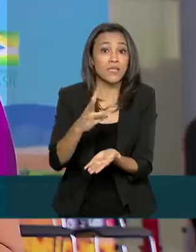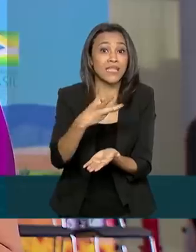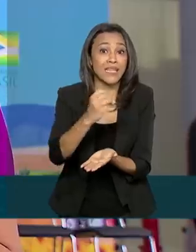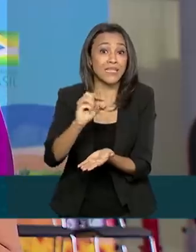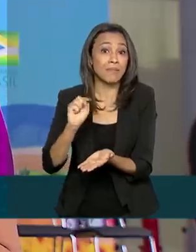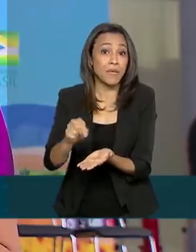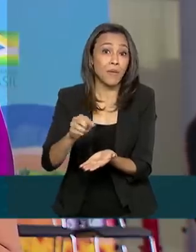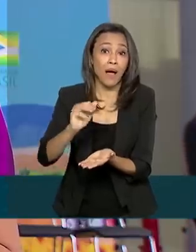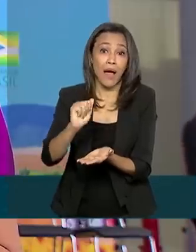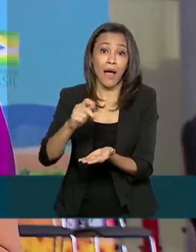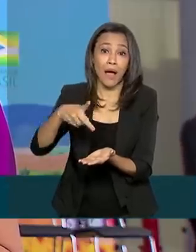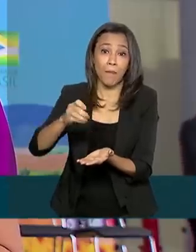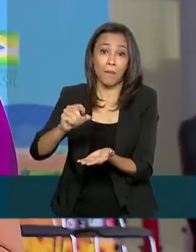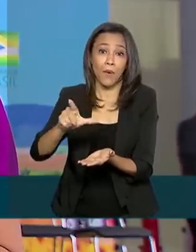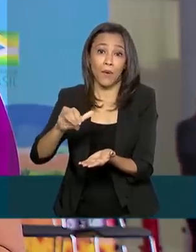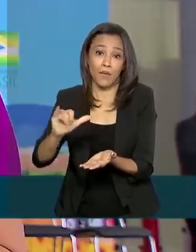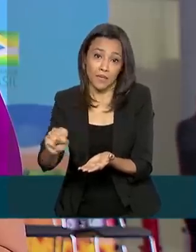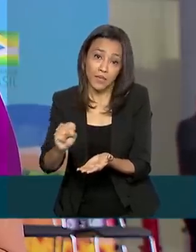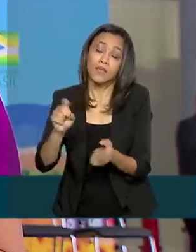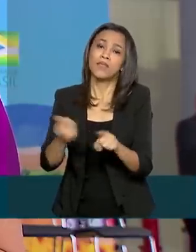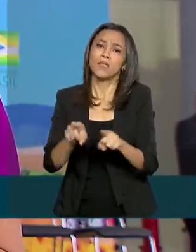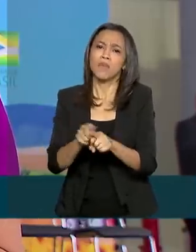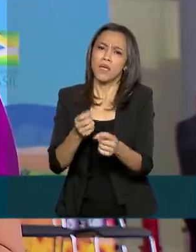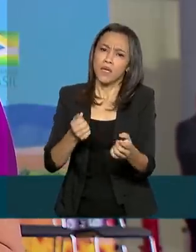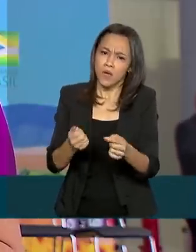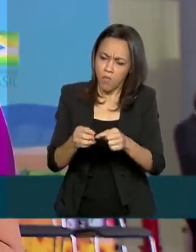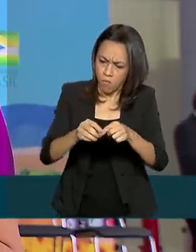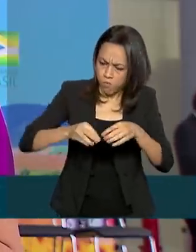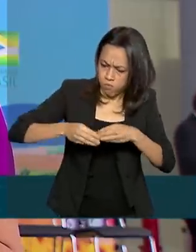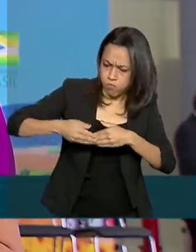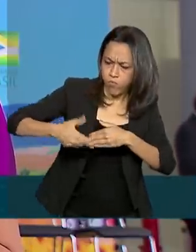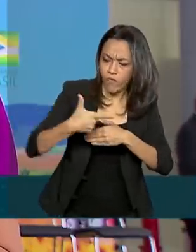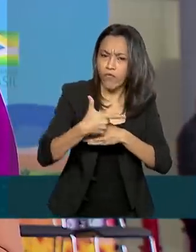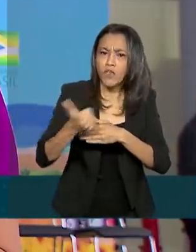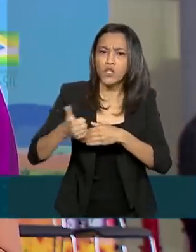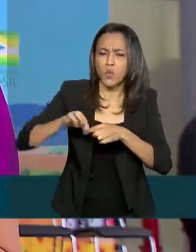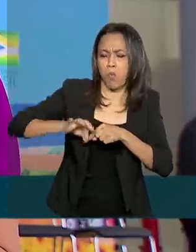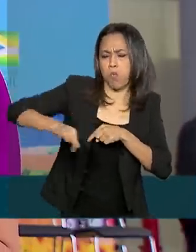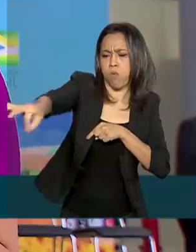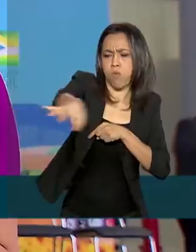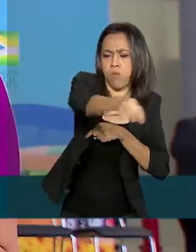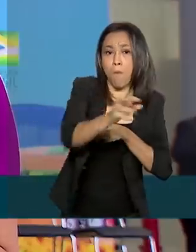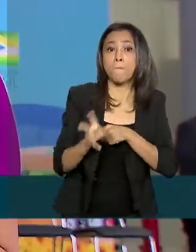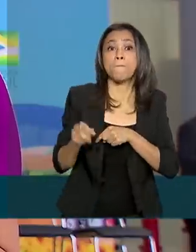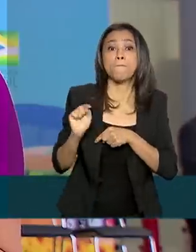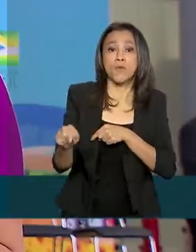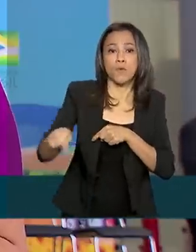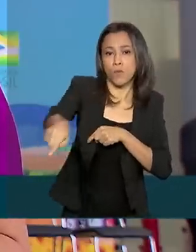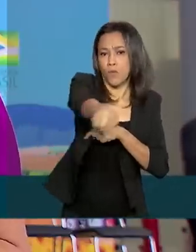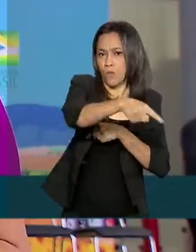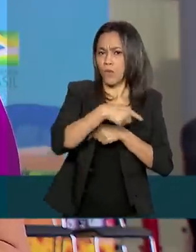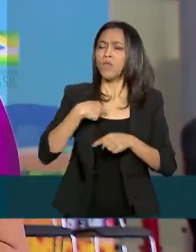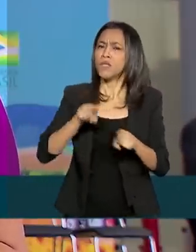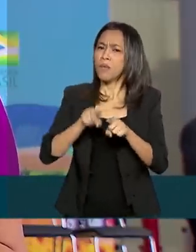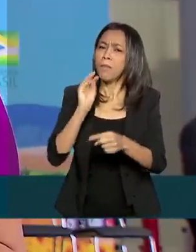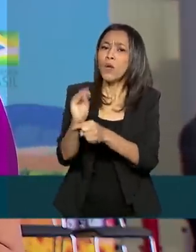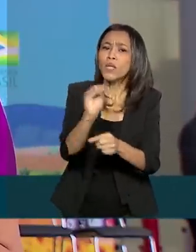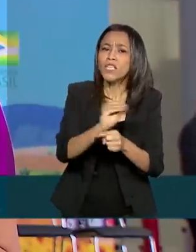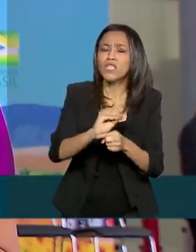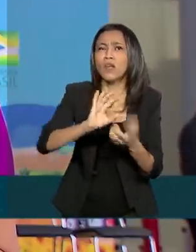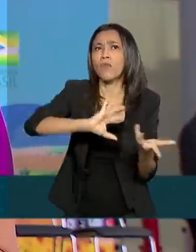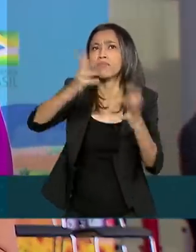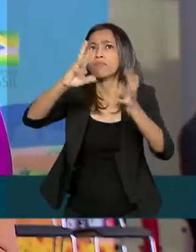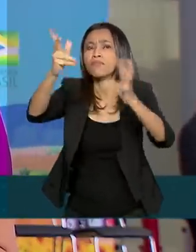e a cobertura de 21 milhões de hectares. O Seguro protege o agricultor principalmente contra fenômenos climáticos,